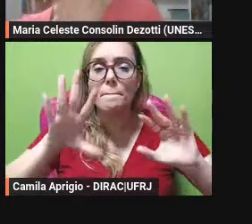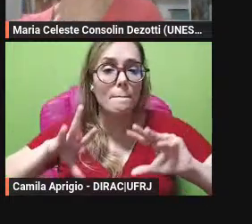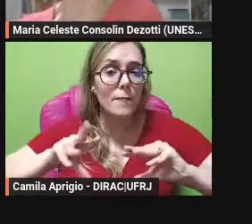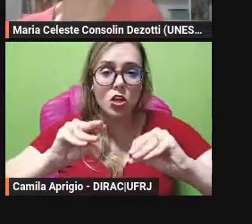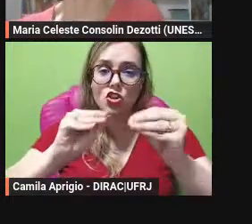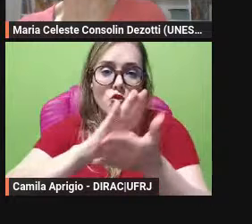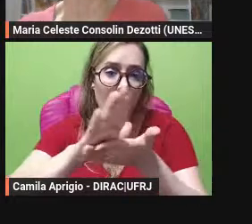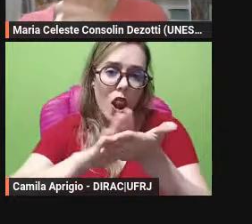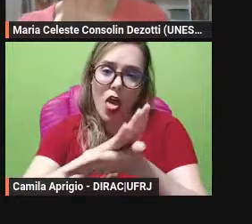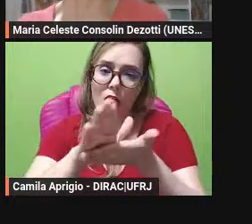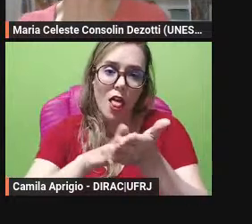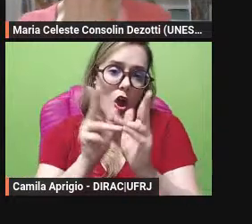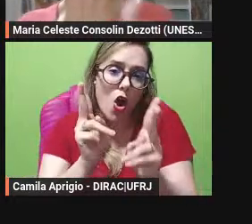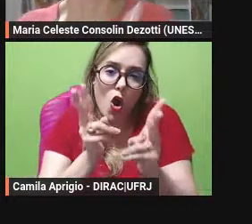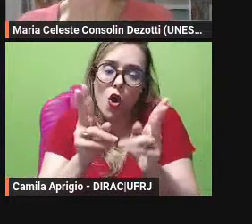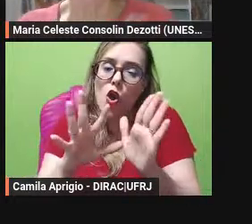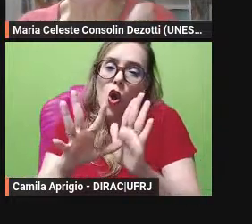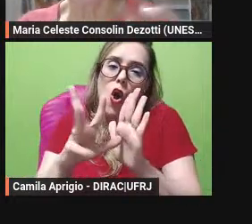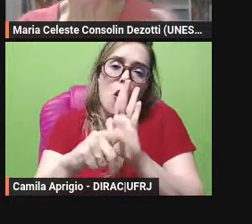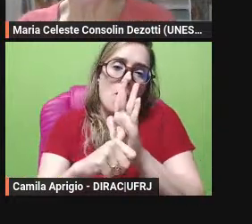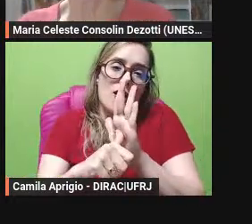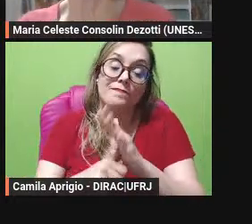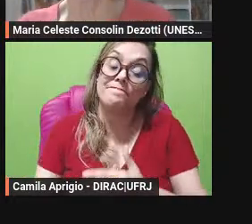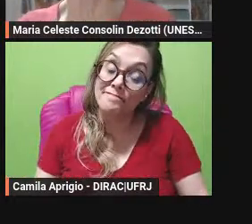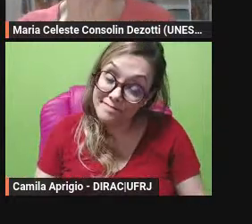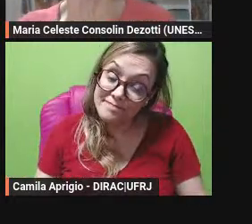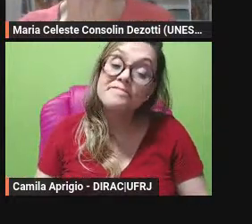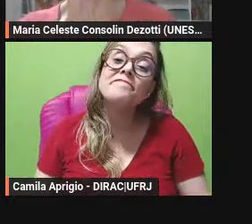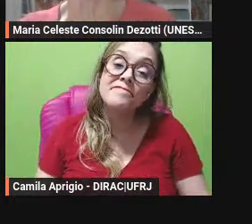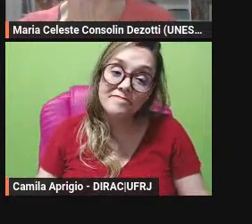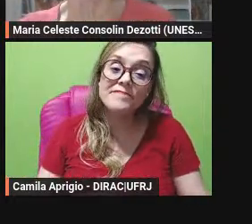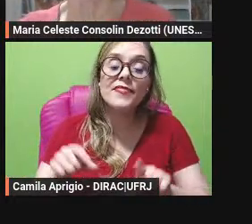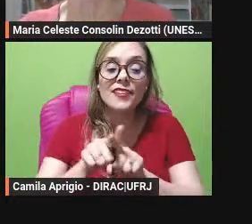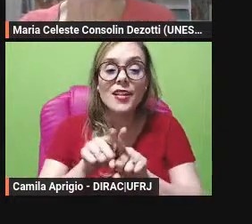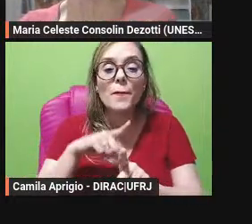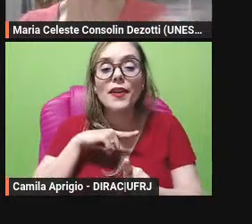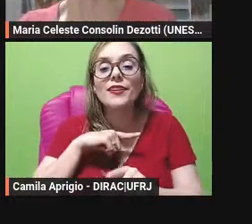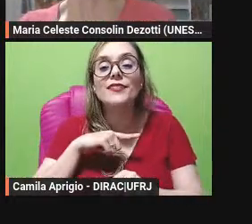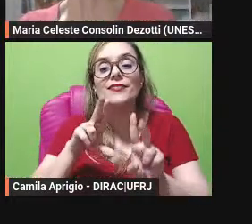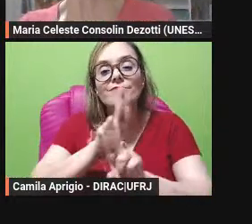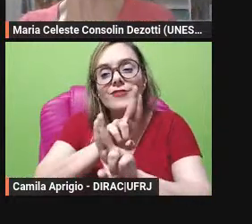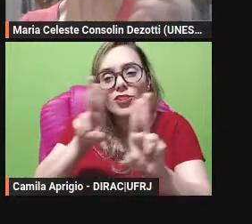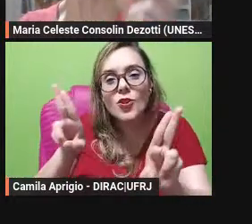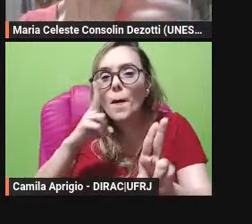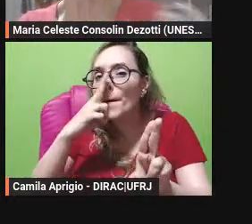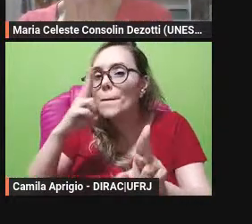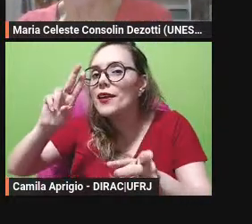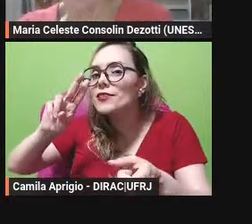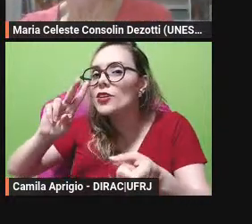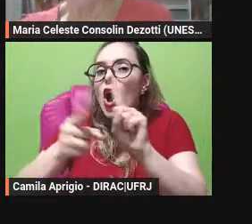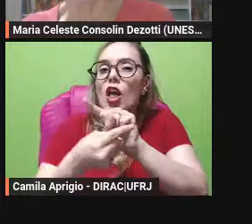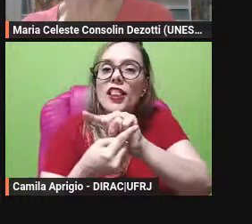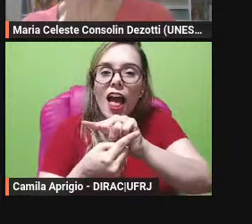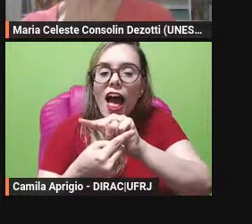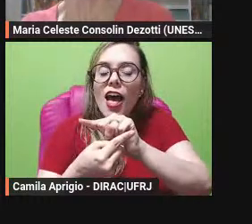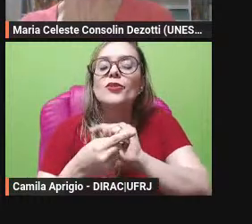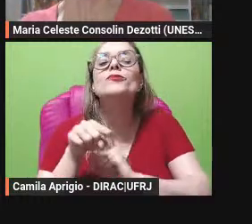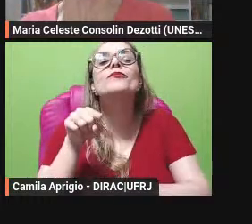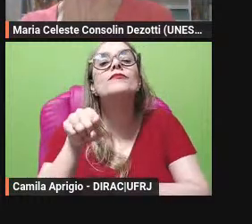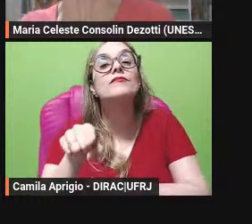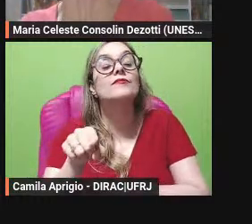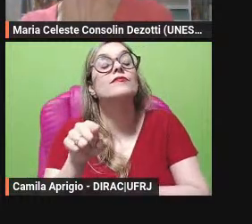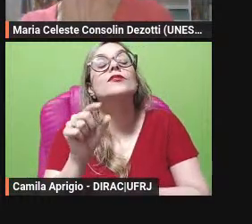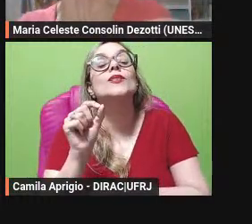Anais veja só ele inverte o título da fábula né em vez de ser a montanha e o rato né